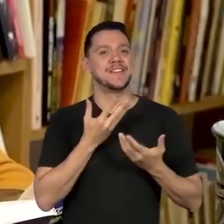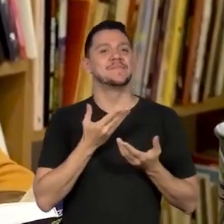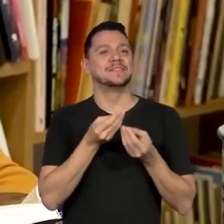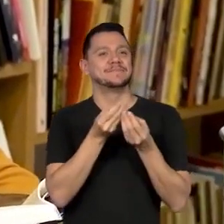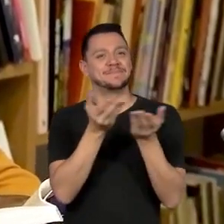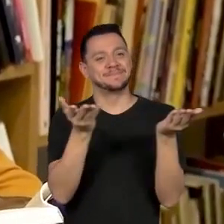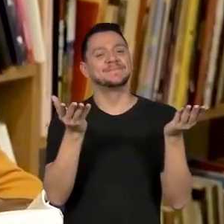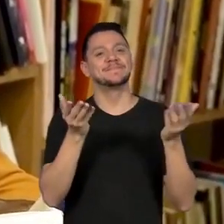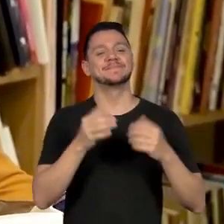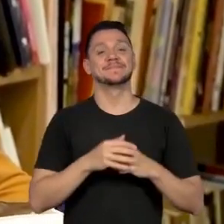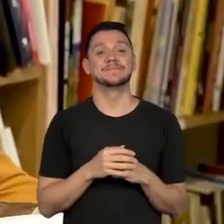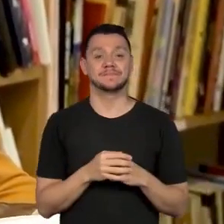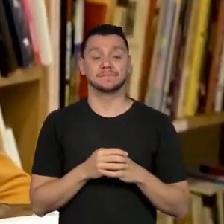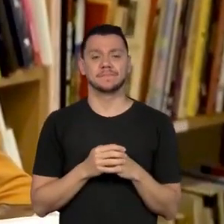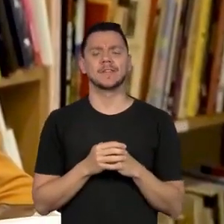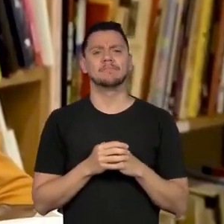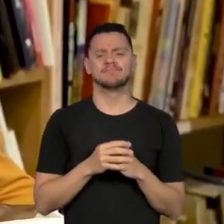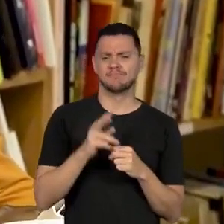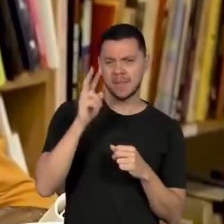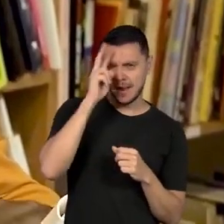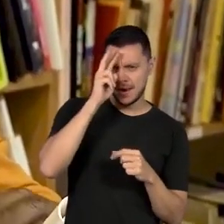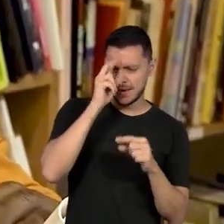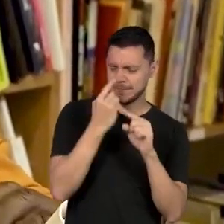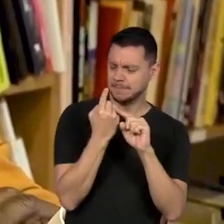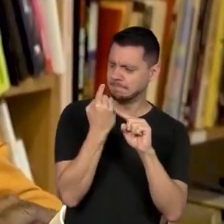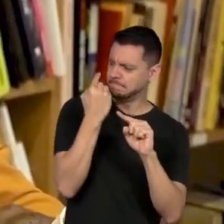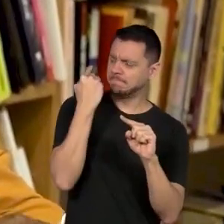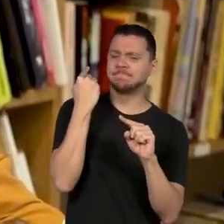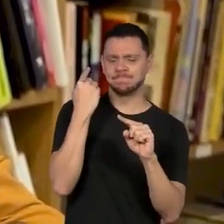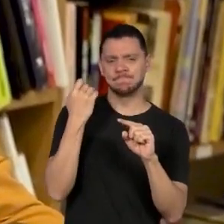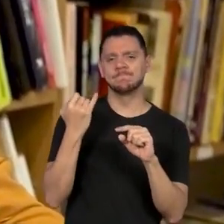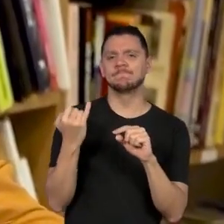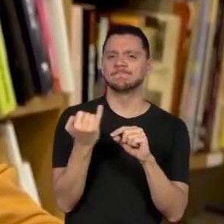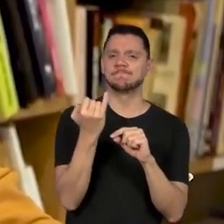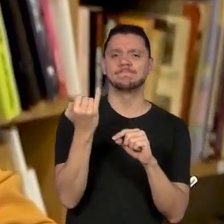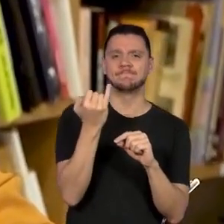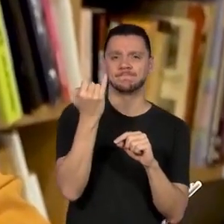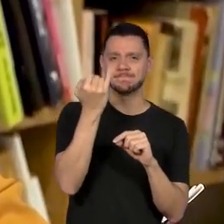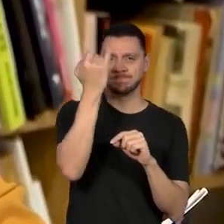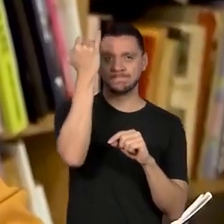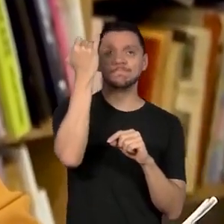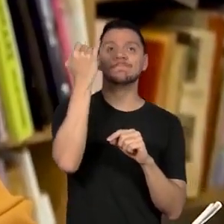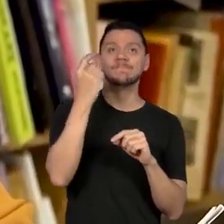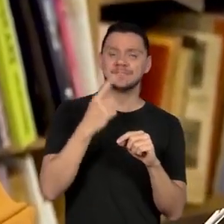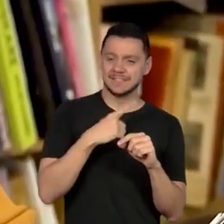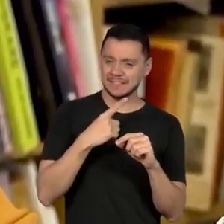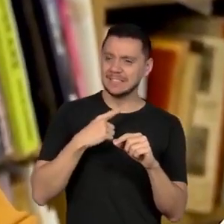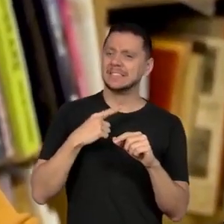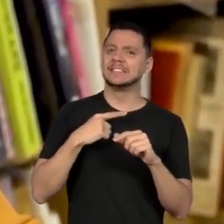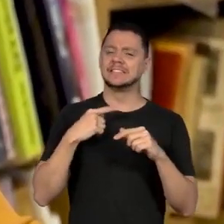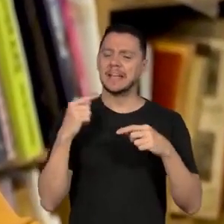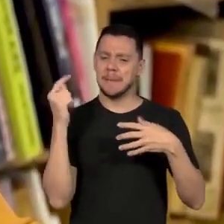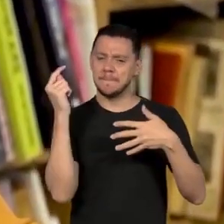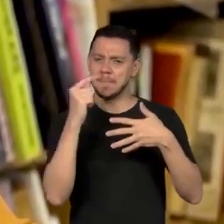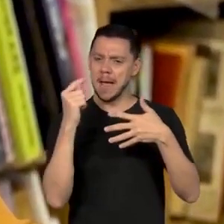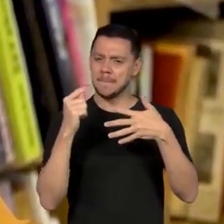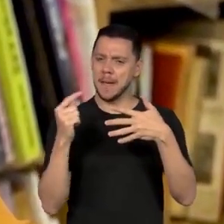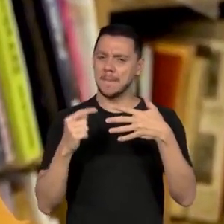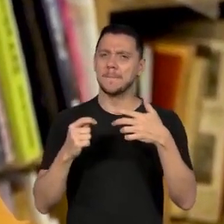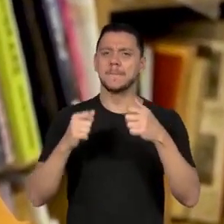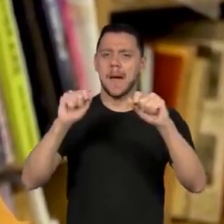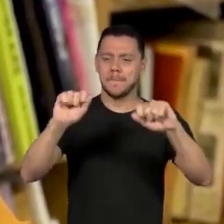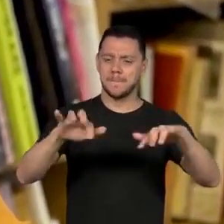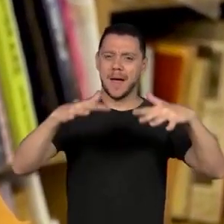Recordar é Preciso O mar vagueia onduloso sobre os meus pensamentos